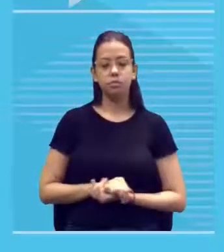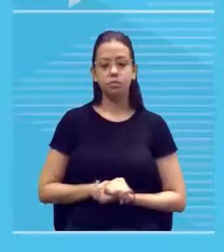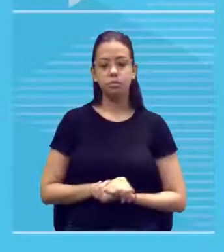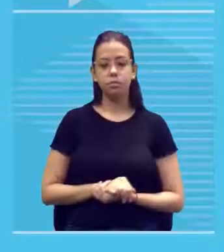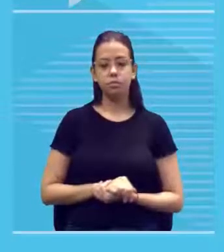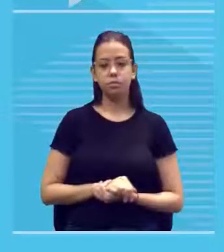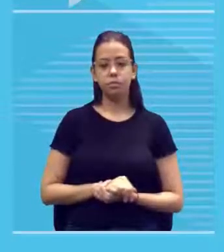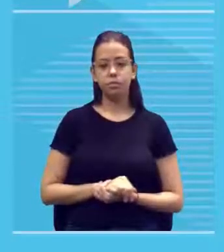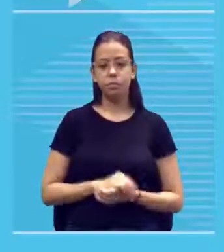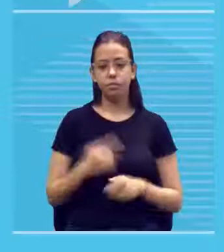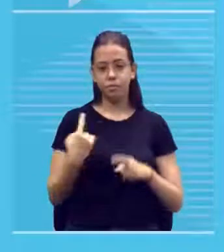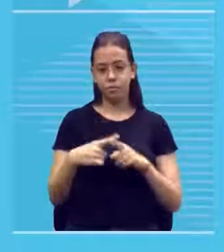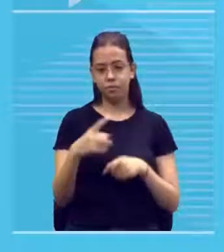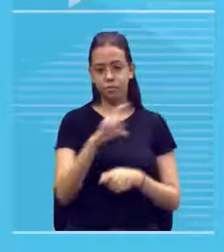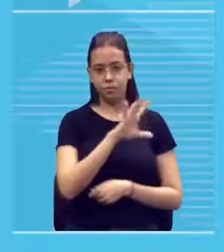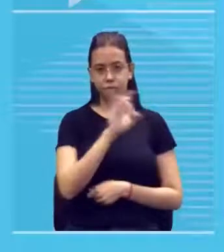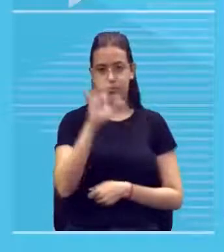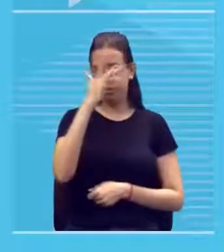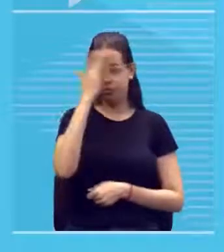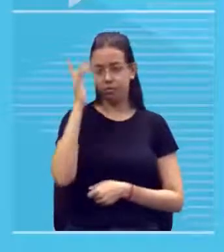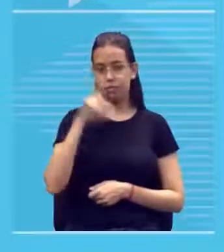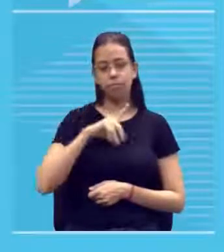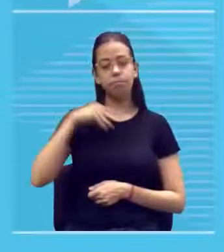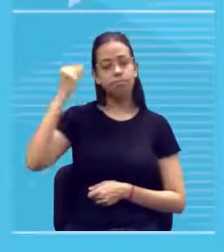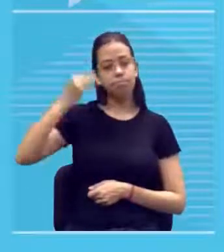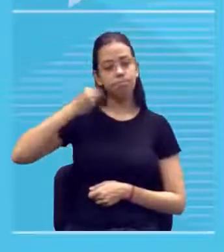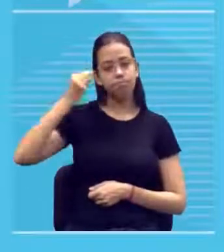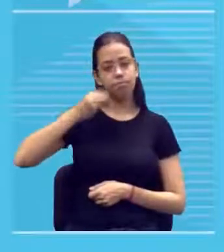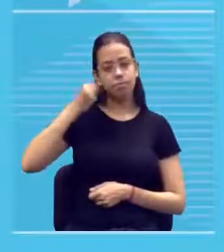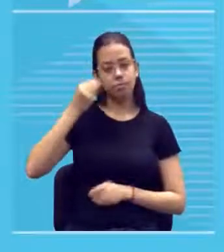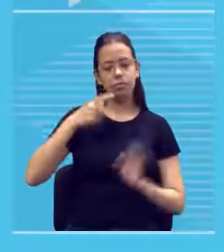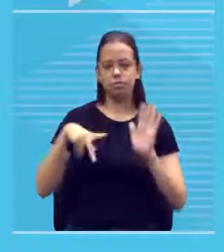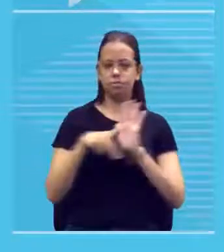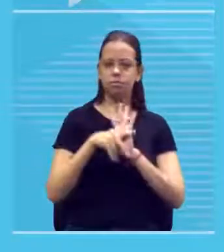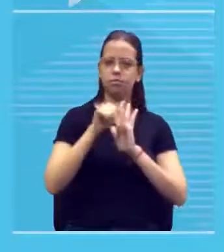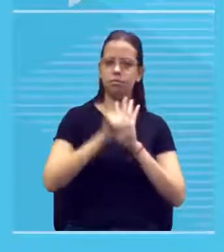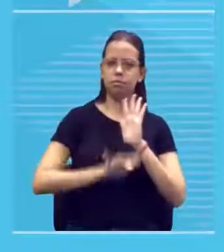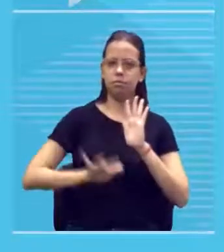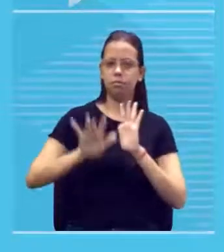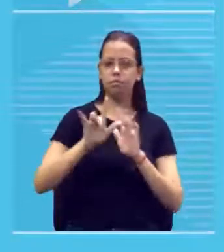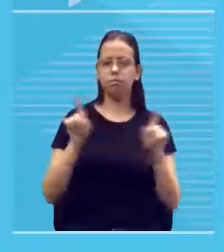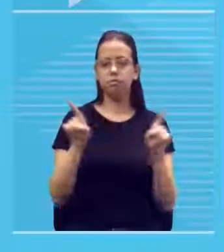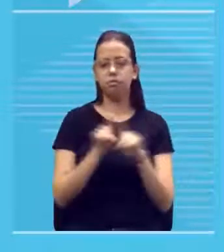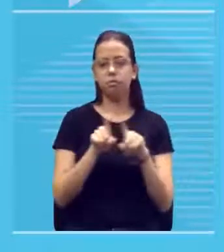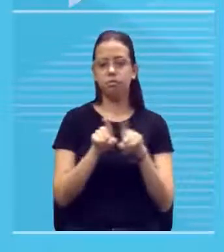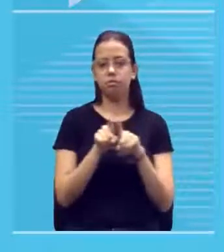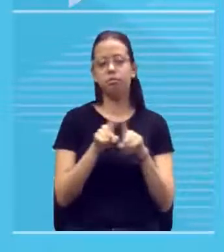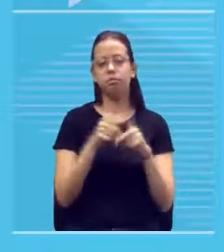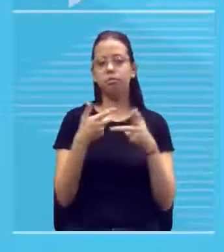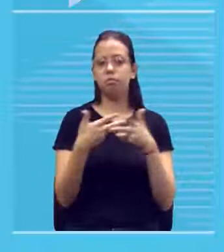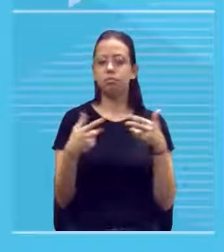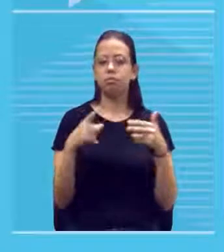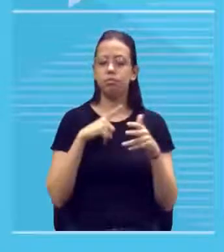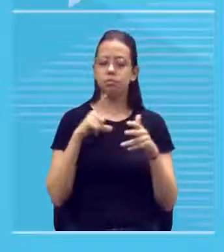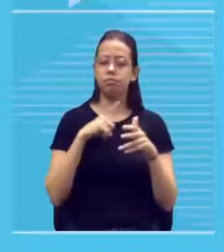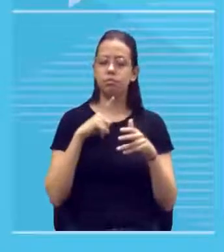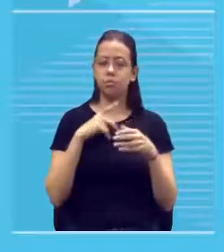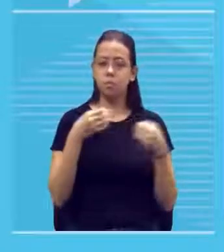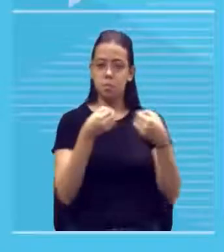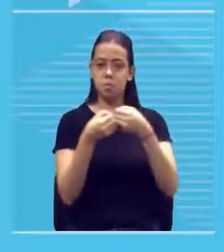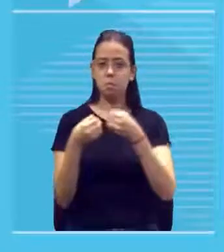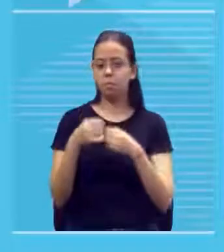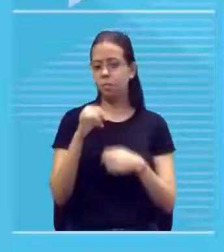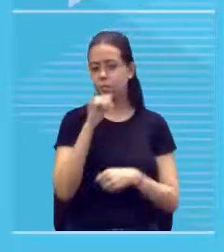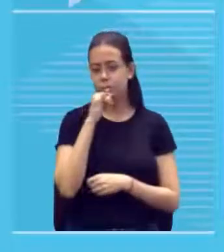porque cada pessoa tem uma experiência diferente com as imagens com o que as rodeia um pé de